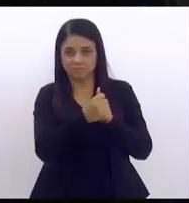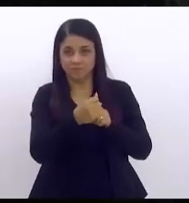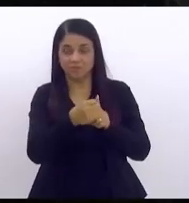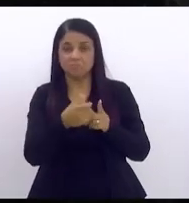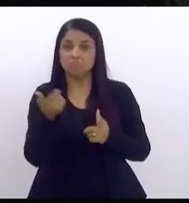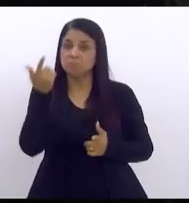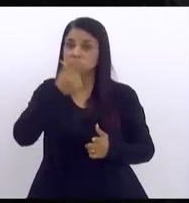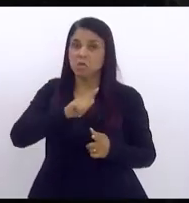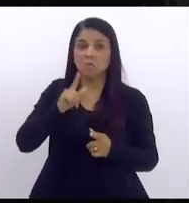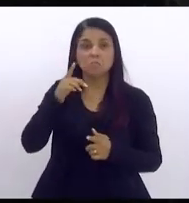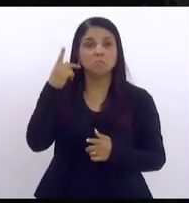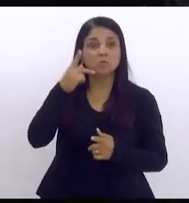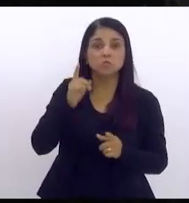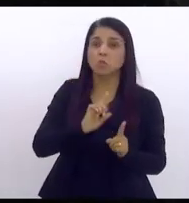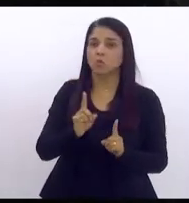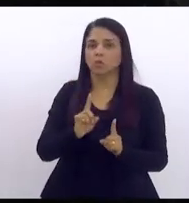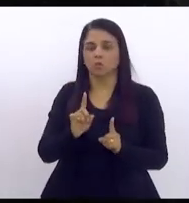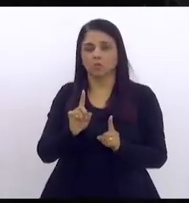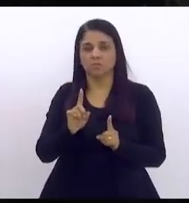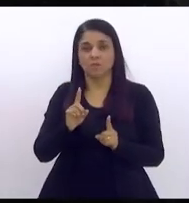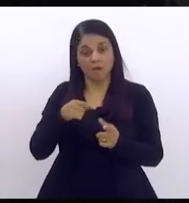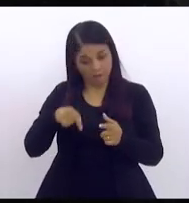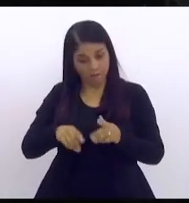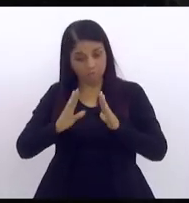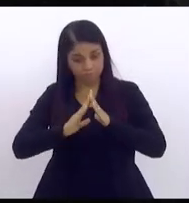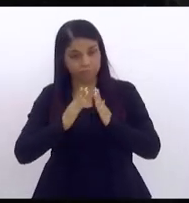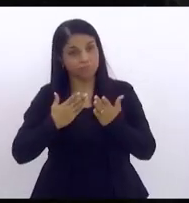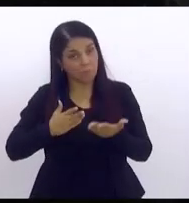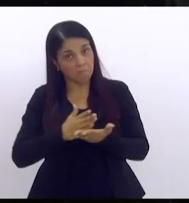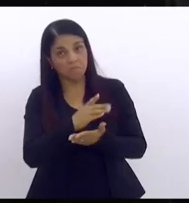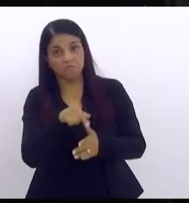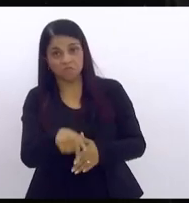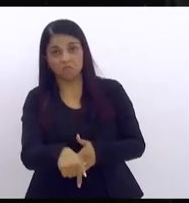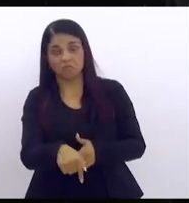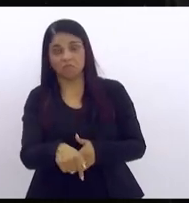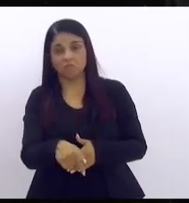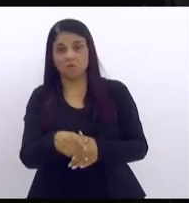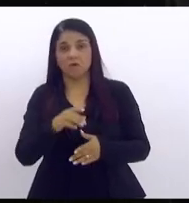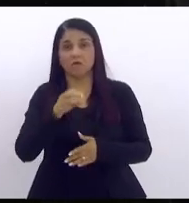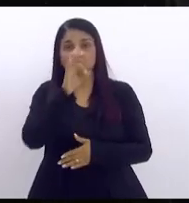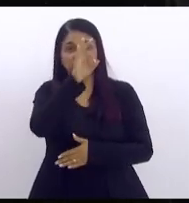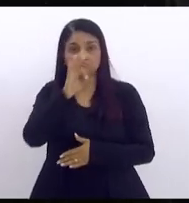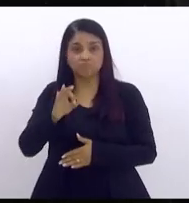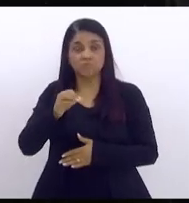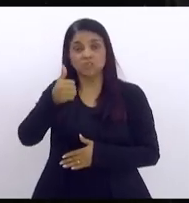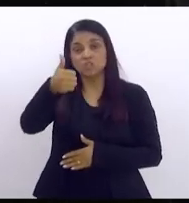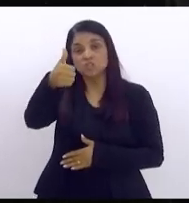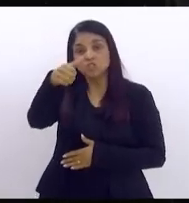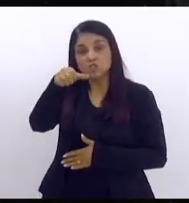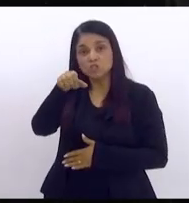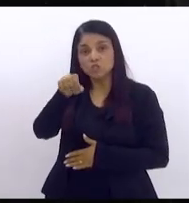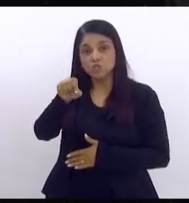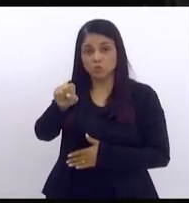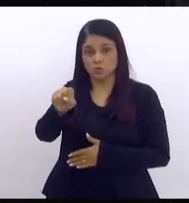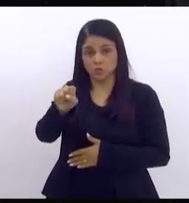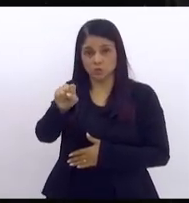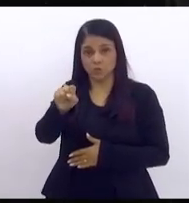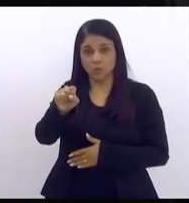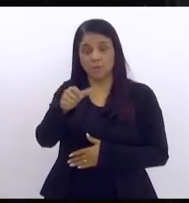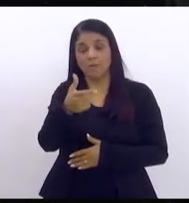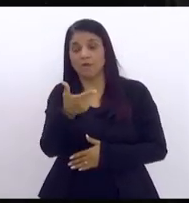e a casa aprovou a alíquota passou de 18 alíquota modal para 20